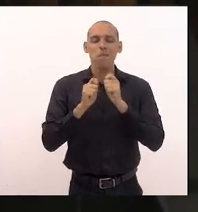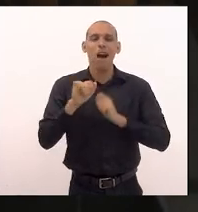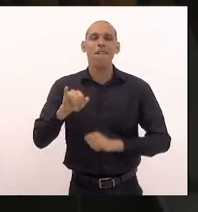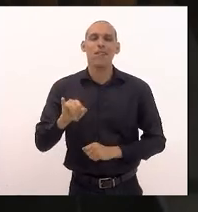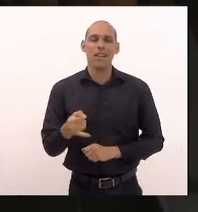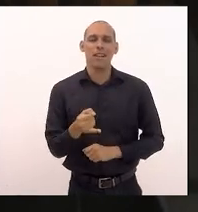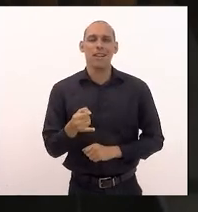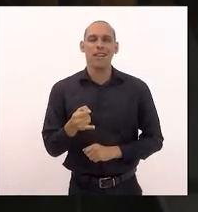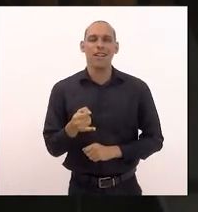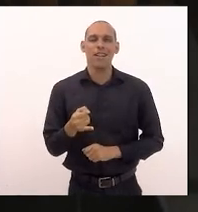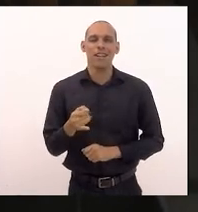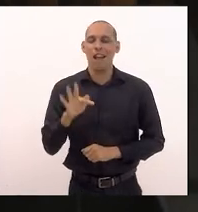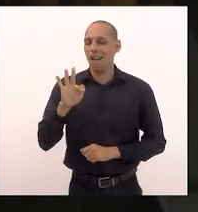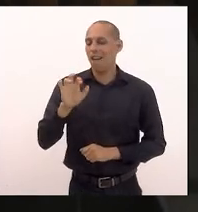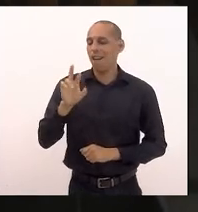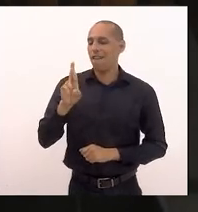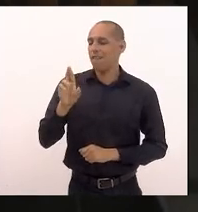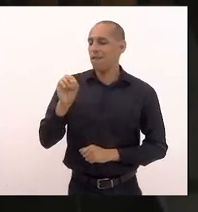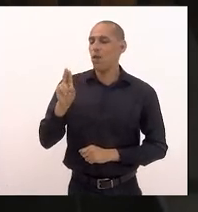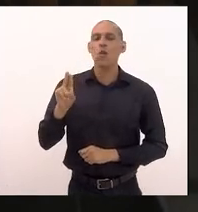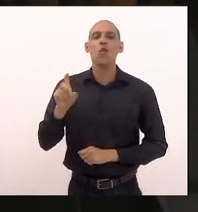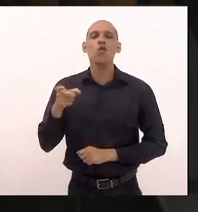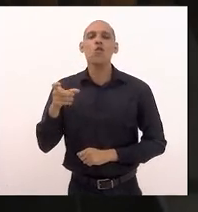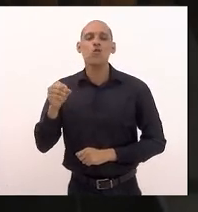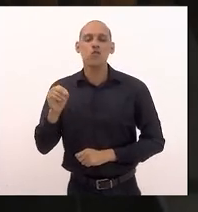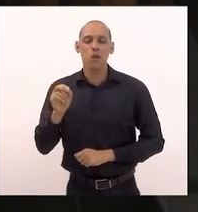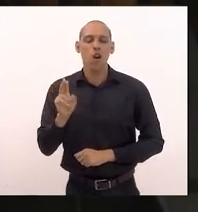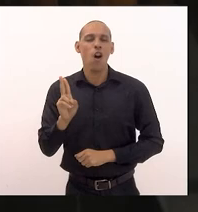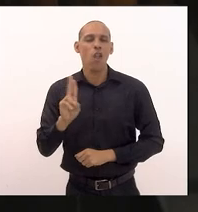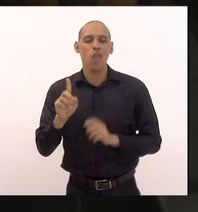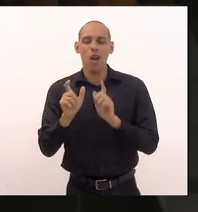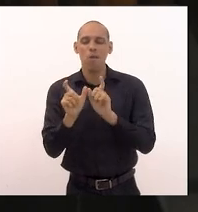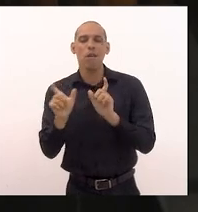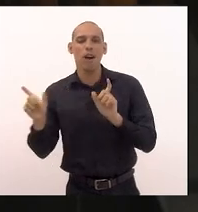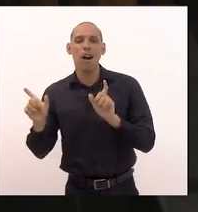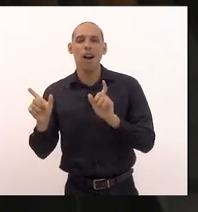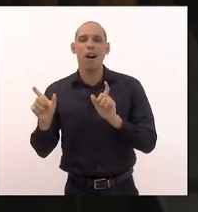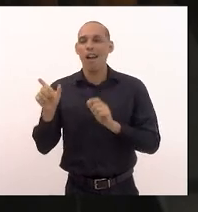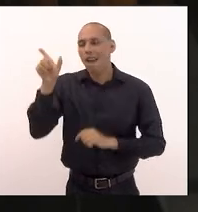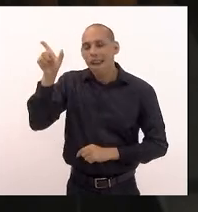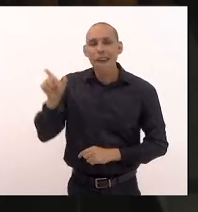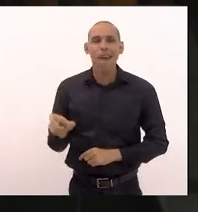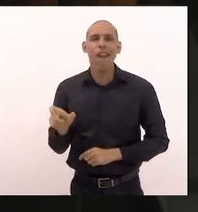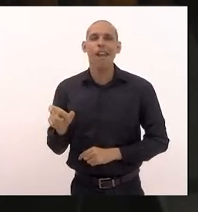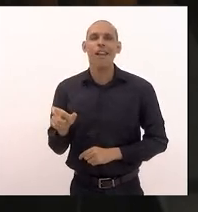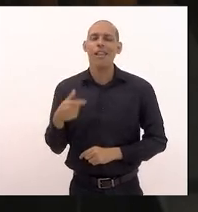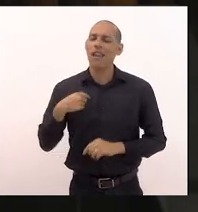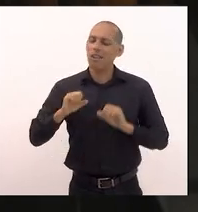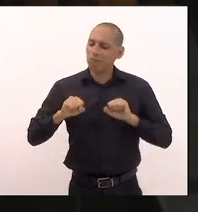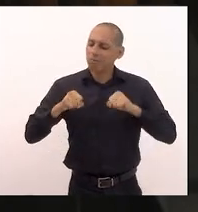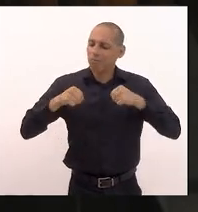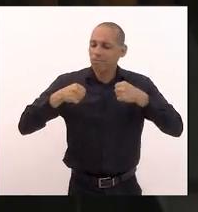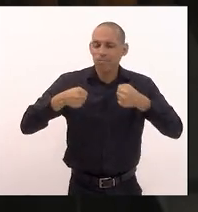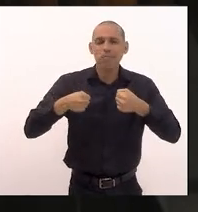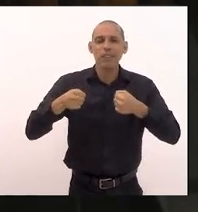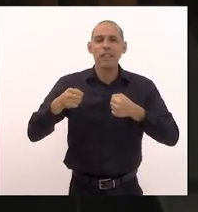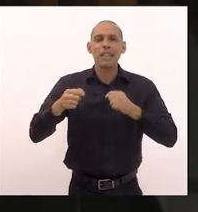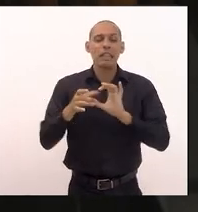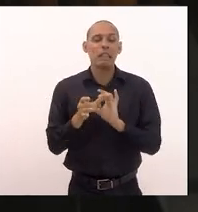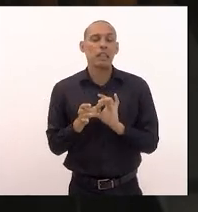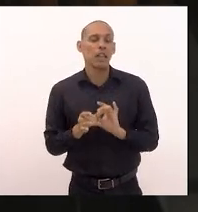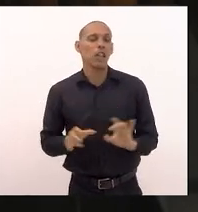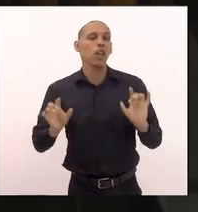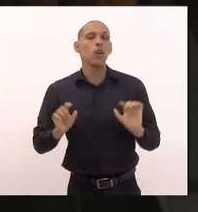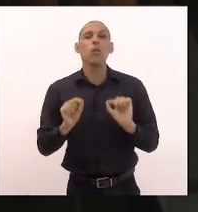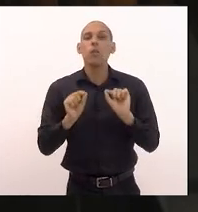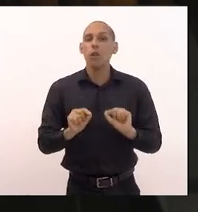frouxo até no nome daquele deputado que se permitiu insisto sempre falar isso aquele deputado